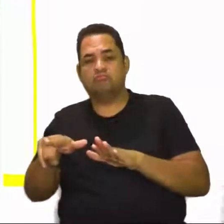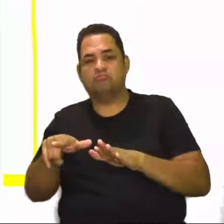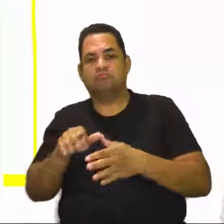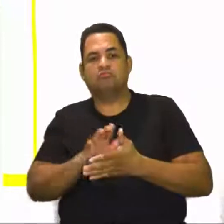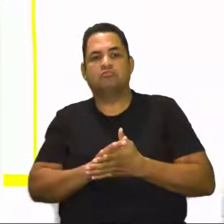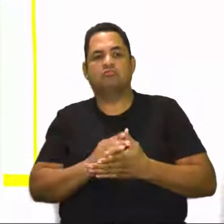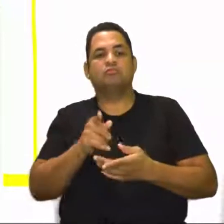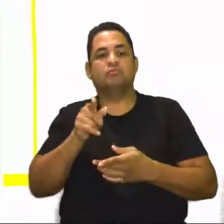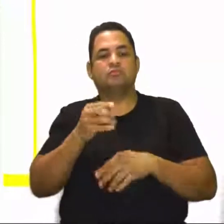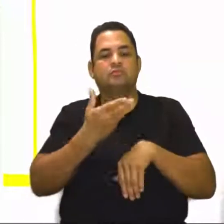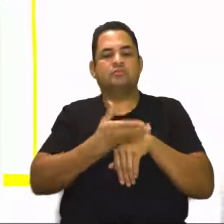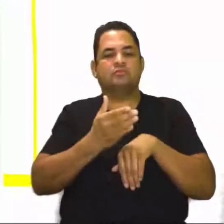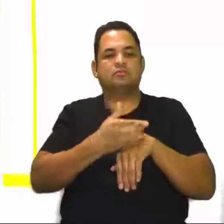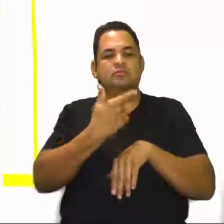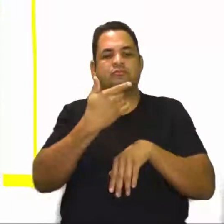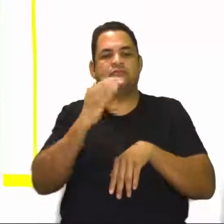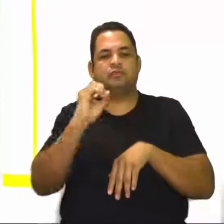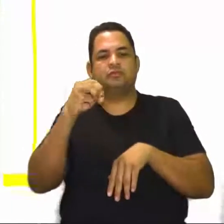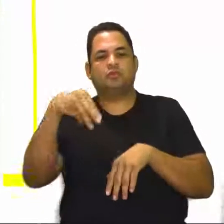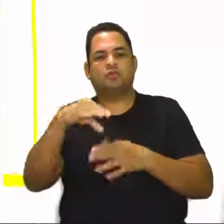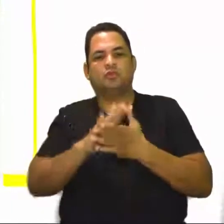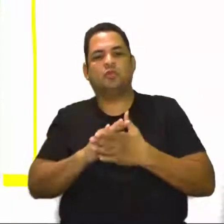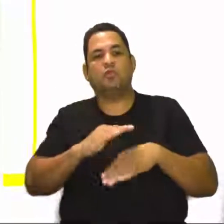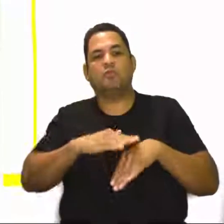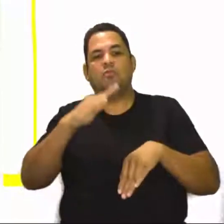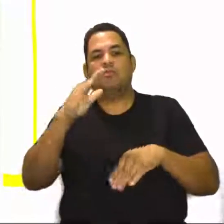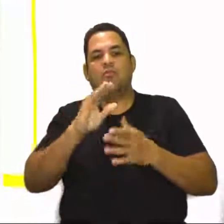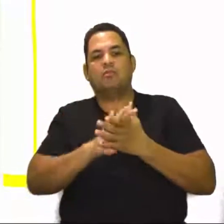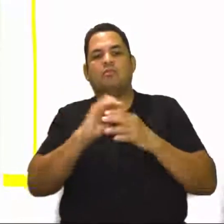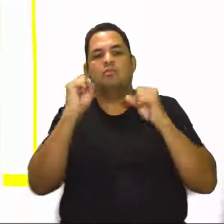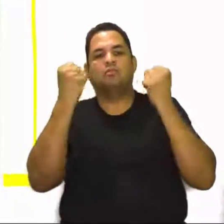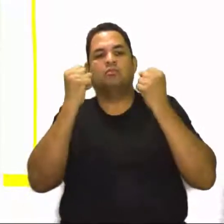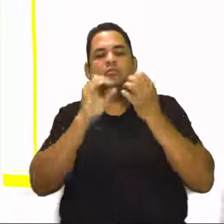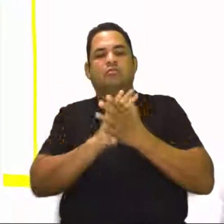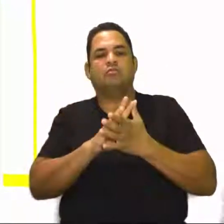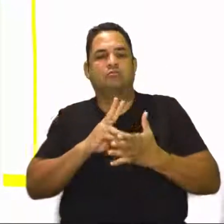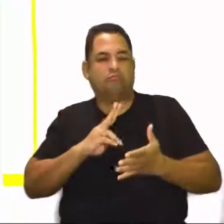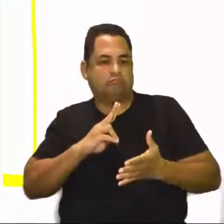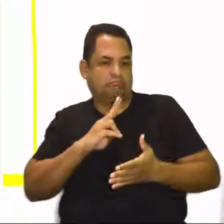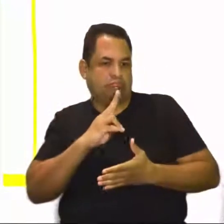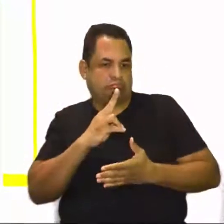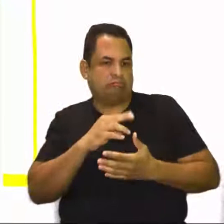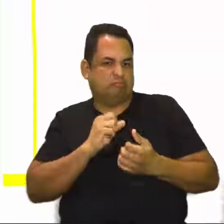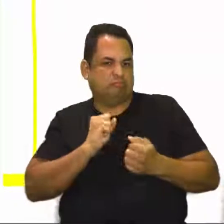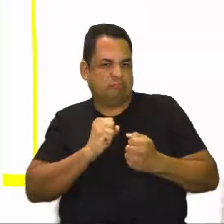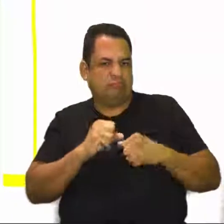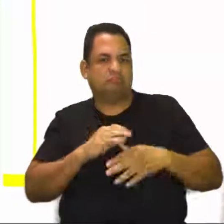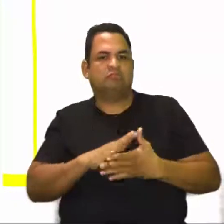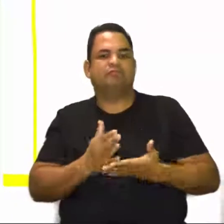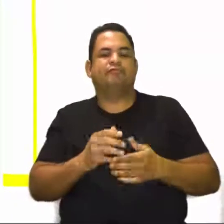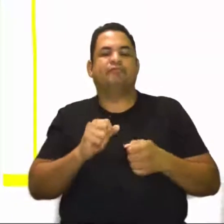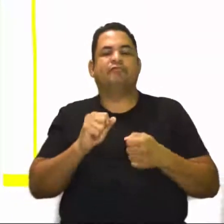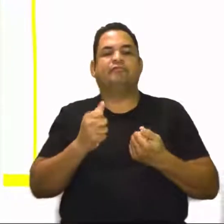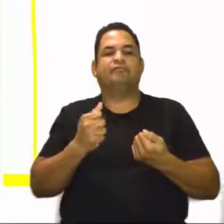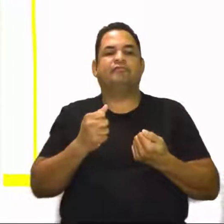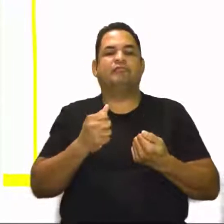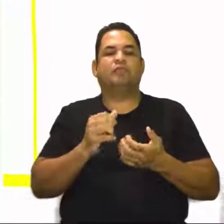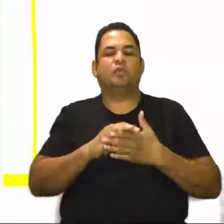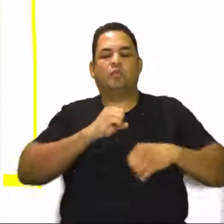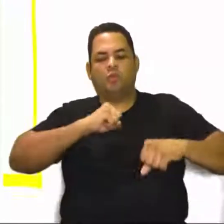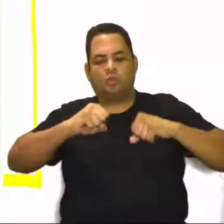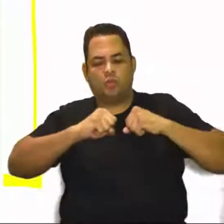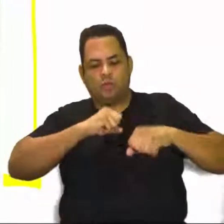você pratica 20 minutos ou mais de atividades físicas vigorosas, né? Como por exemplo aí,